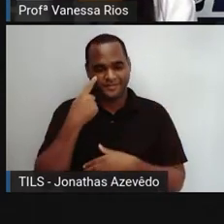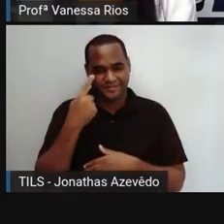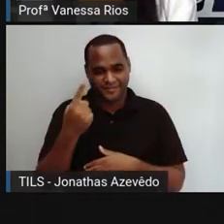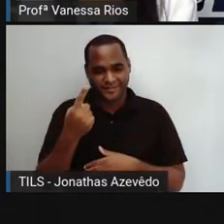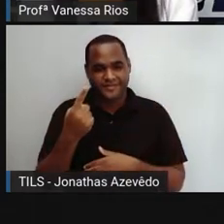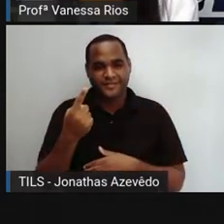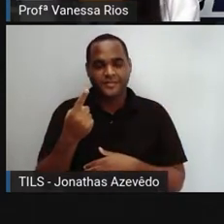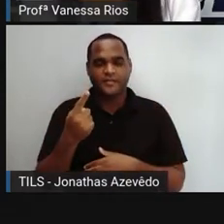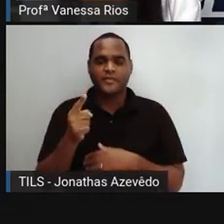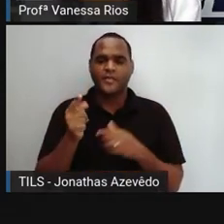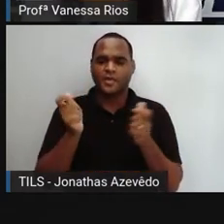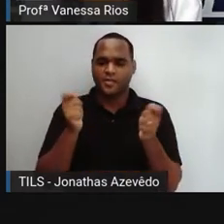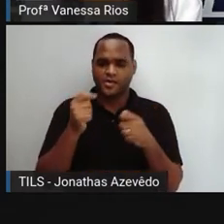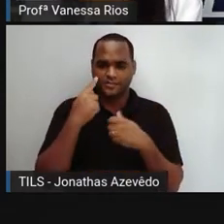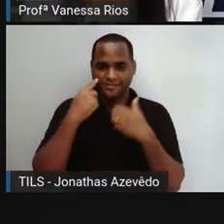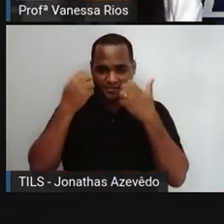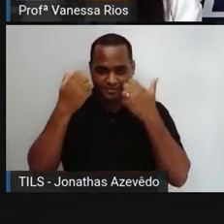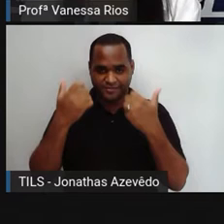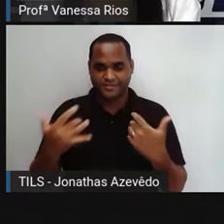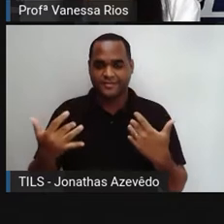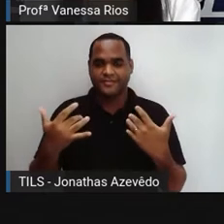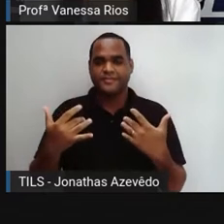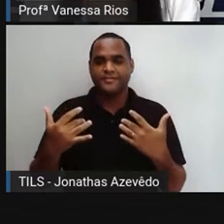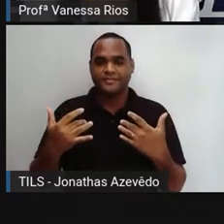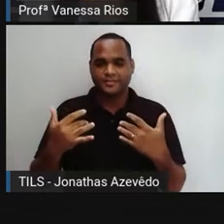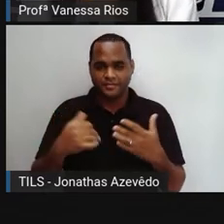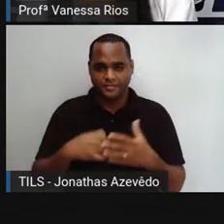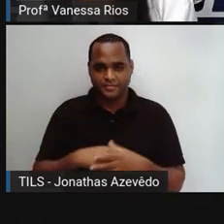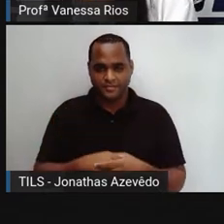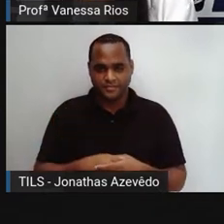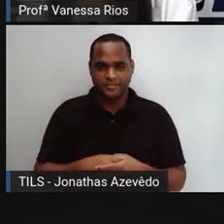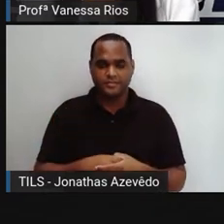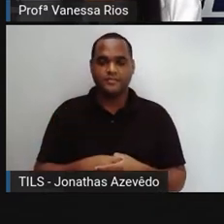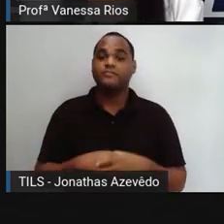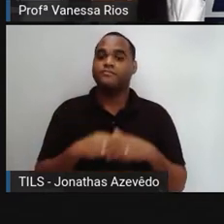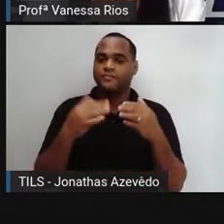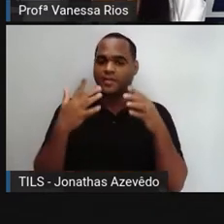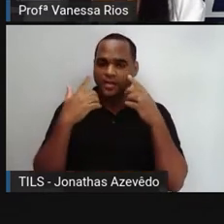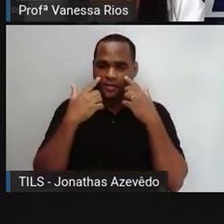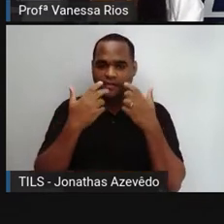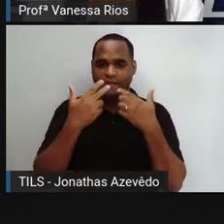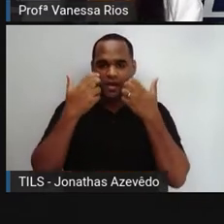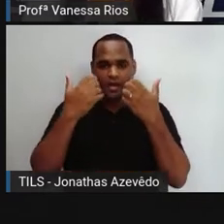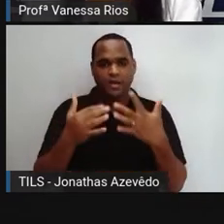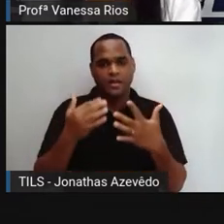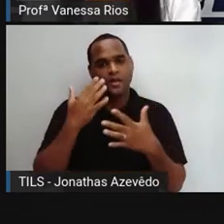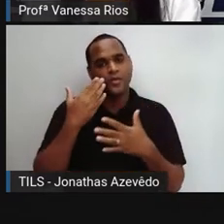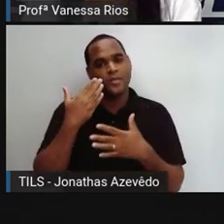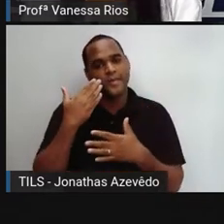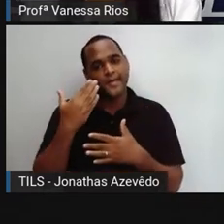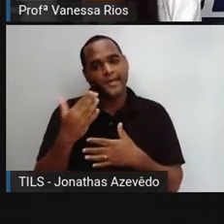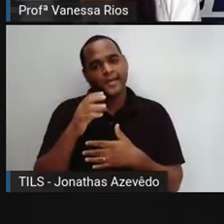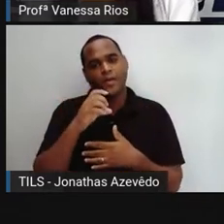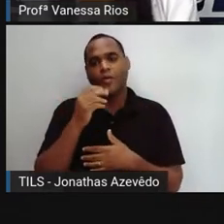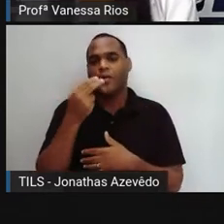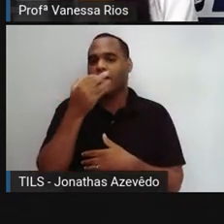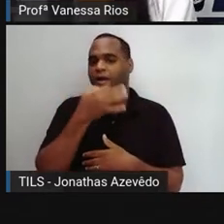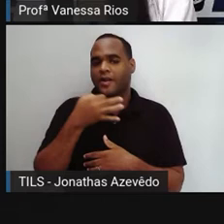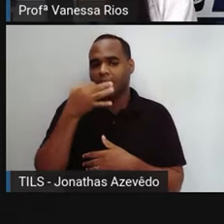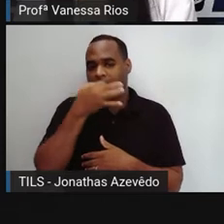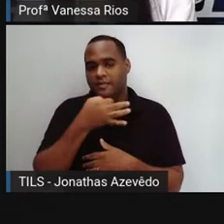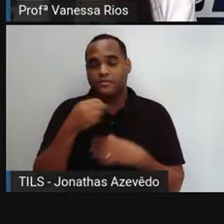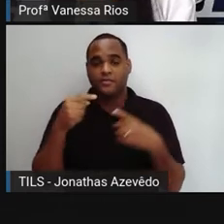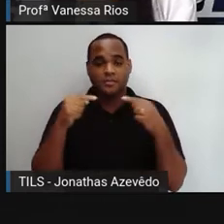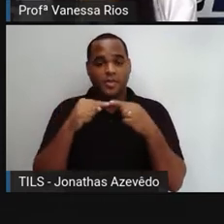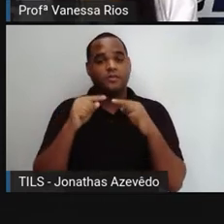você tivesse que fazer a descrição, né? Escrita ou falada, né? Oralmente sobre esta